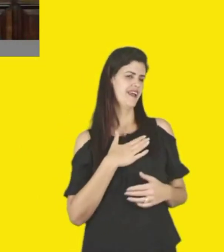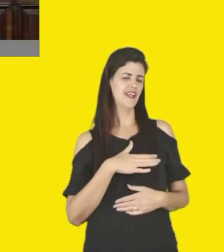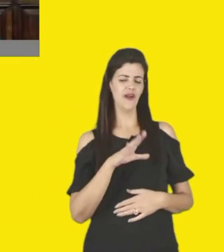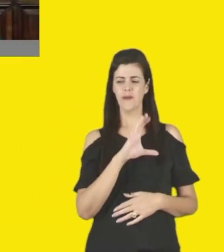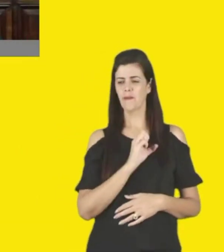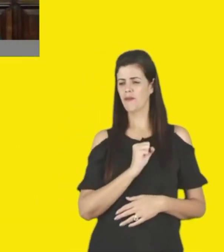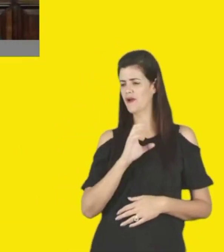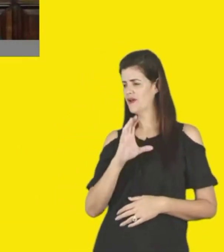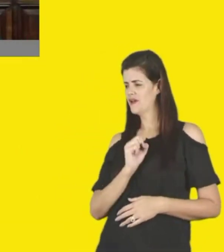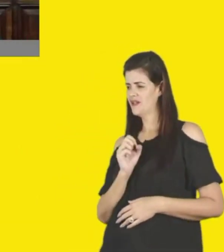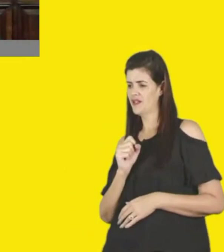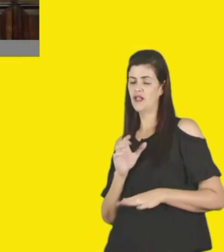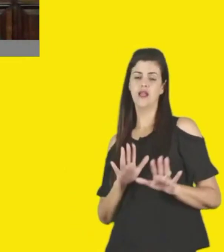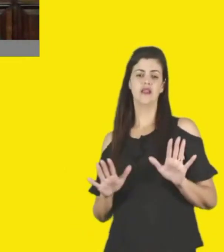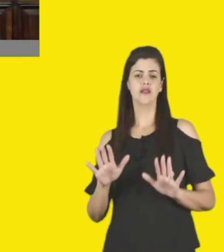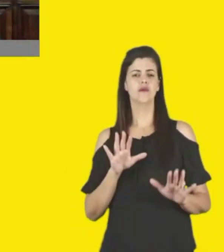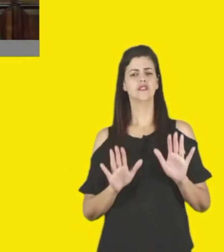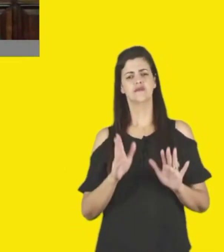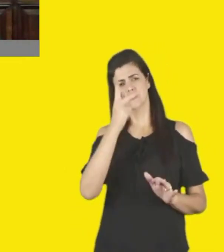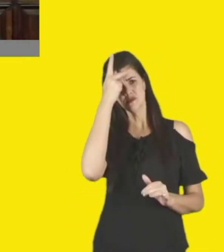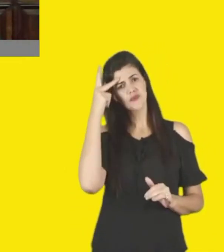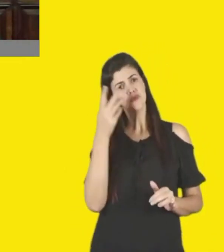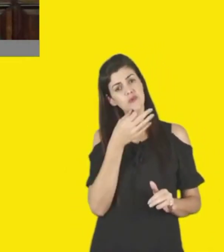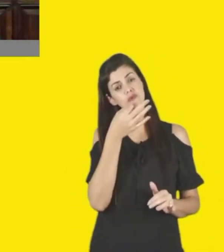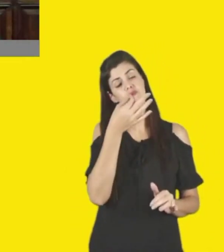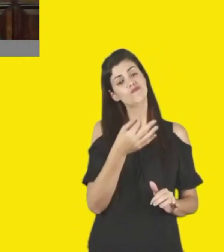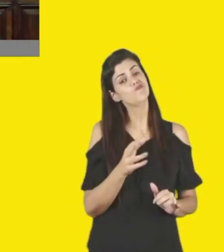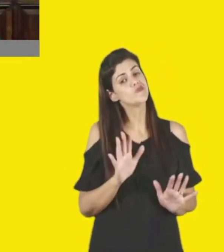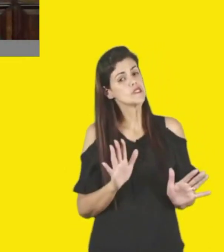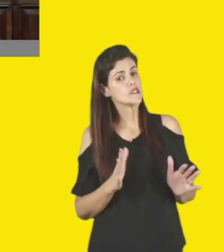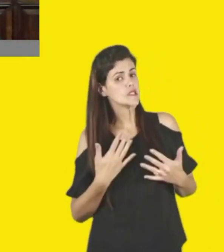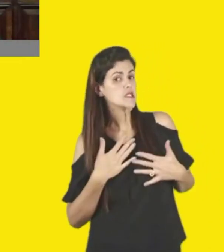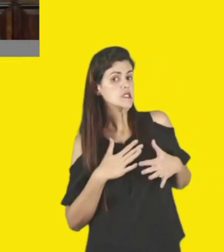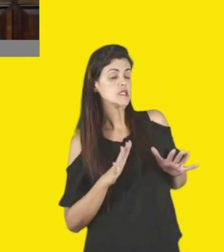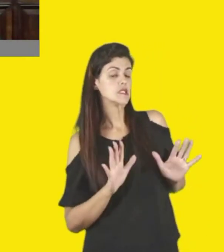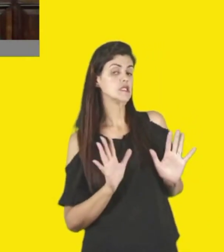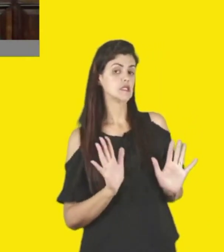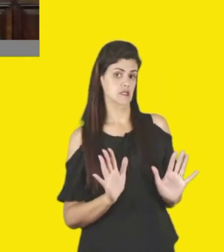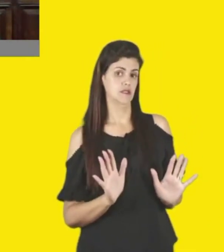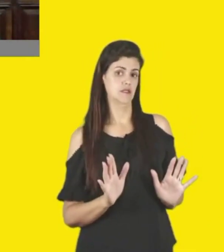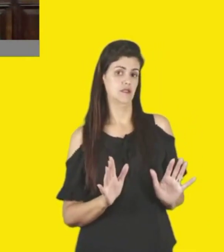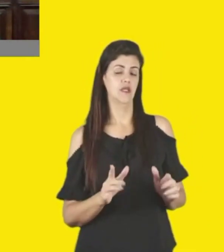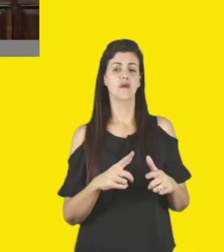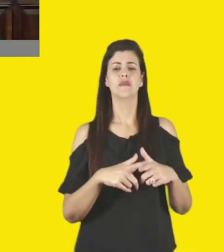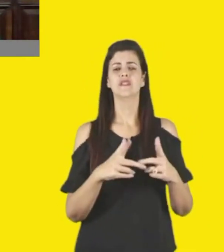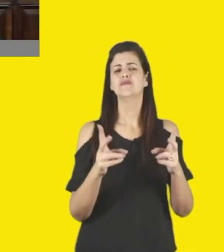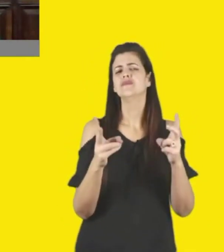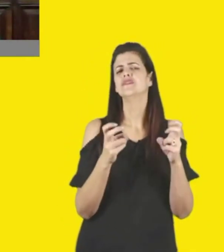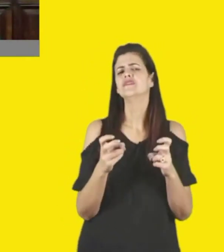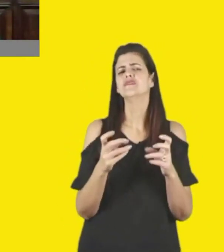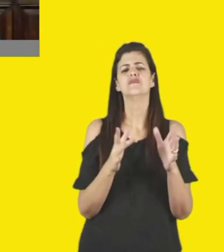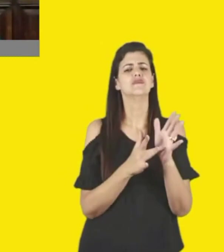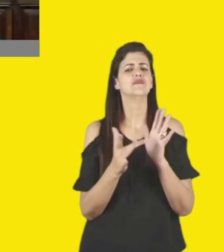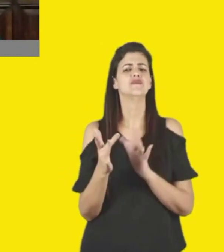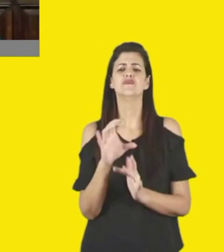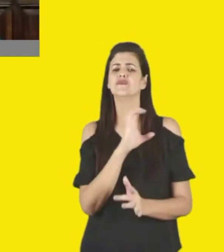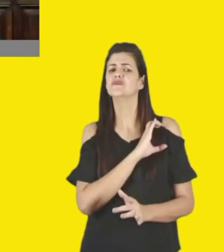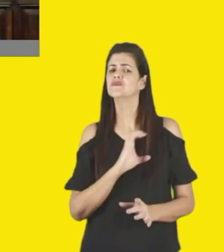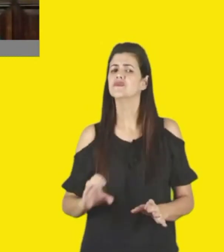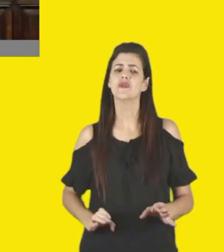tem essa, essa, essa pretensão aqui, né, nem Jesus Cristo que dirá eu, então,